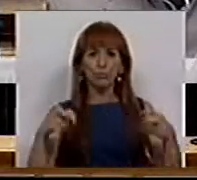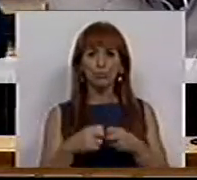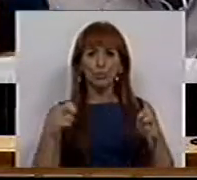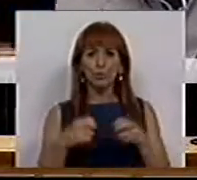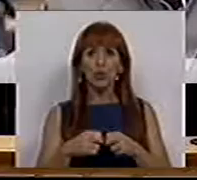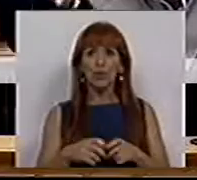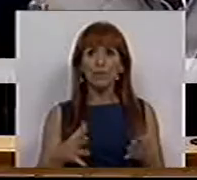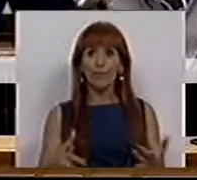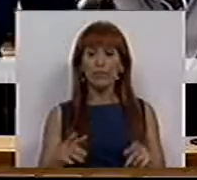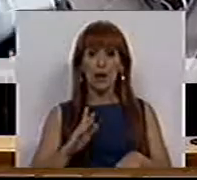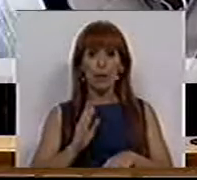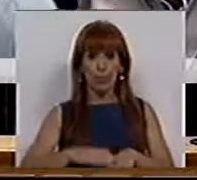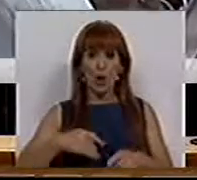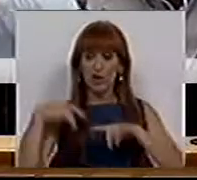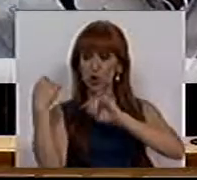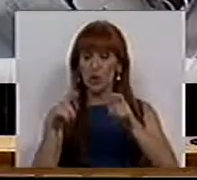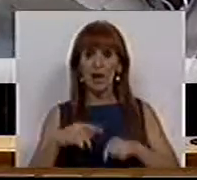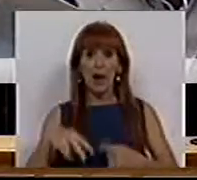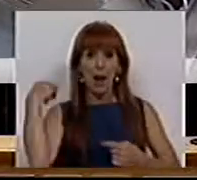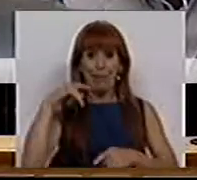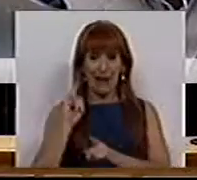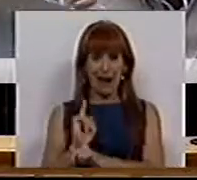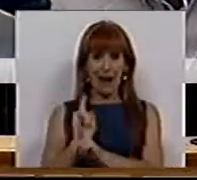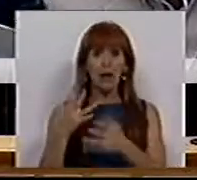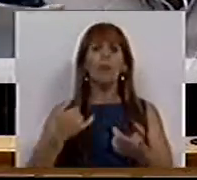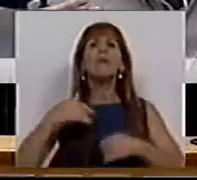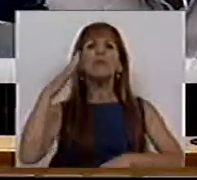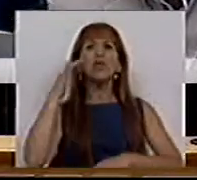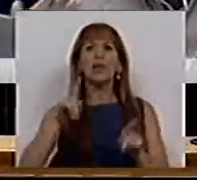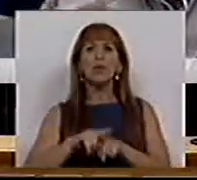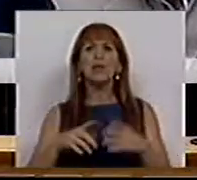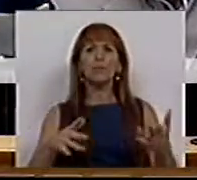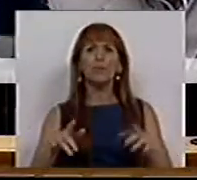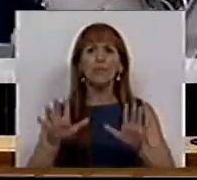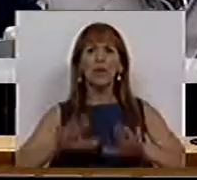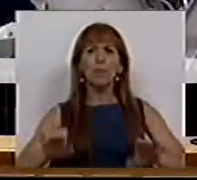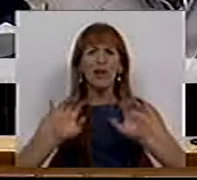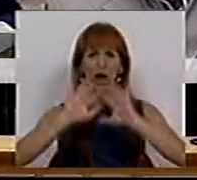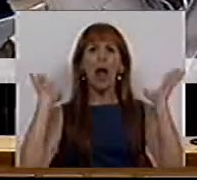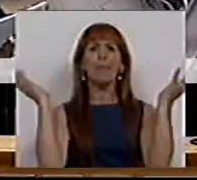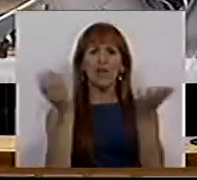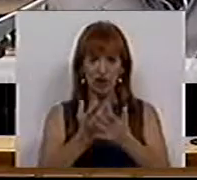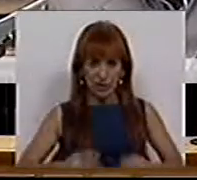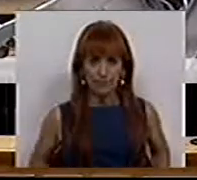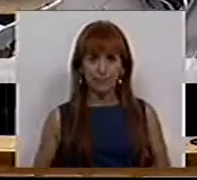problemas e já que estamos a discutir a pera rocha, vamos tentar ser um pouco mais abrangentes.